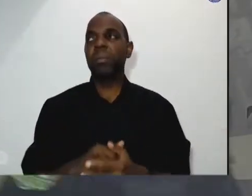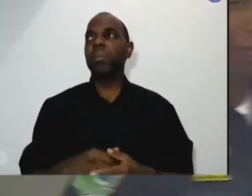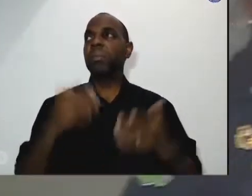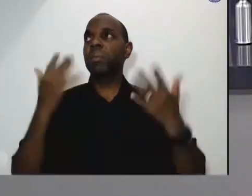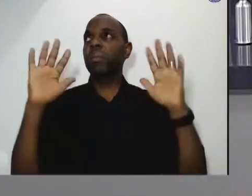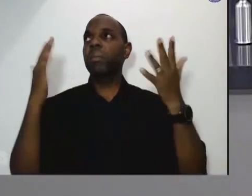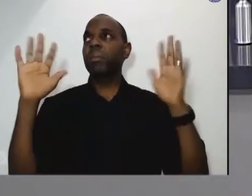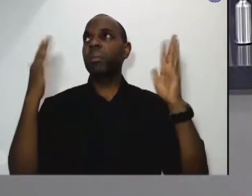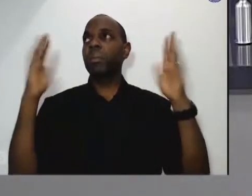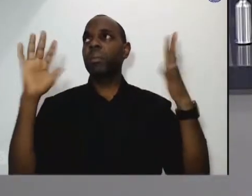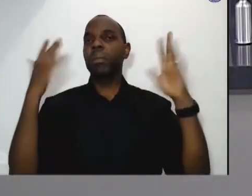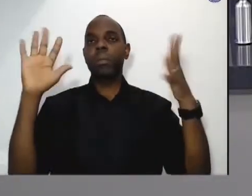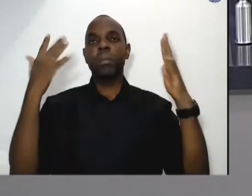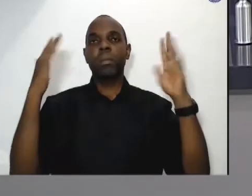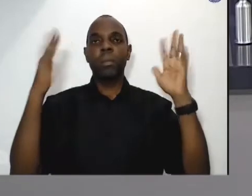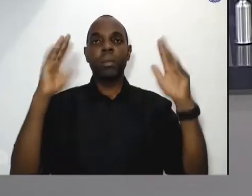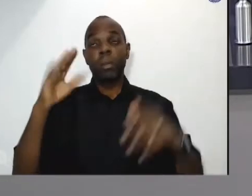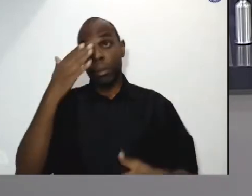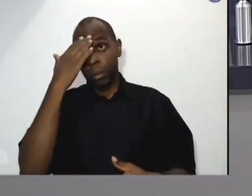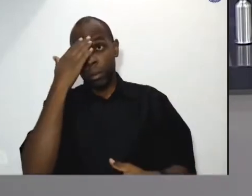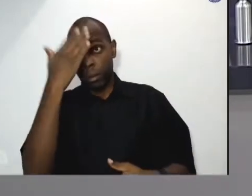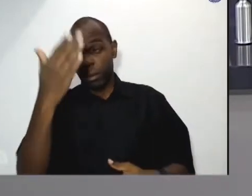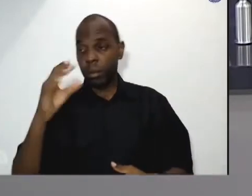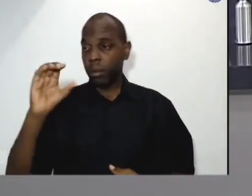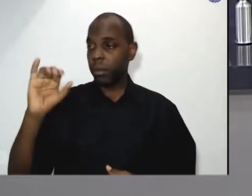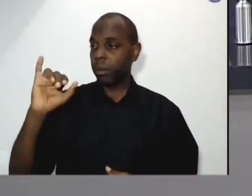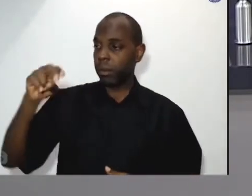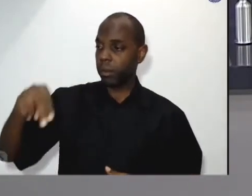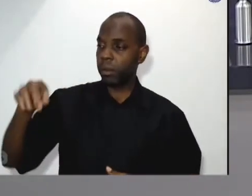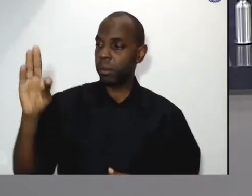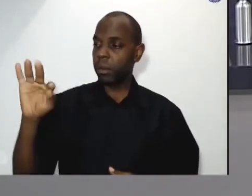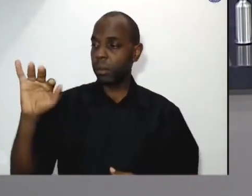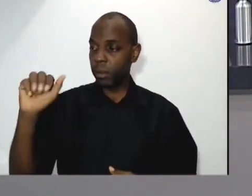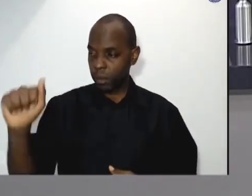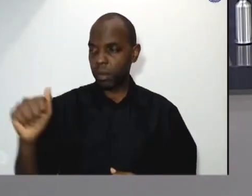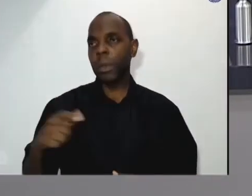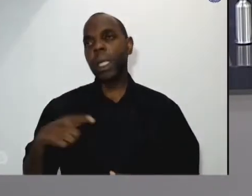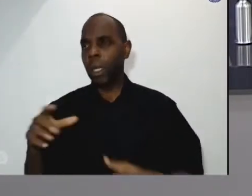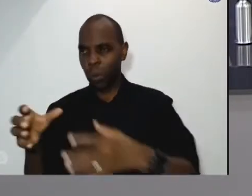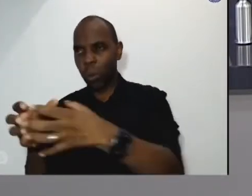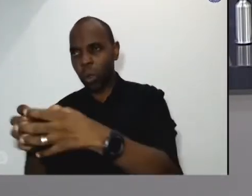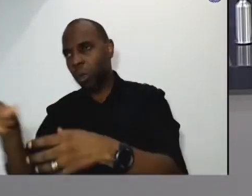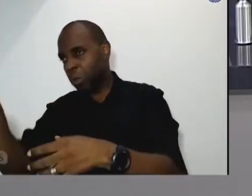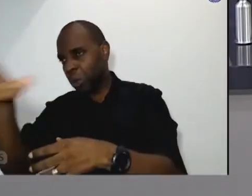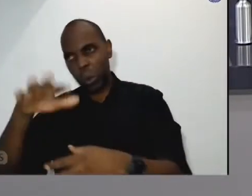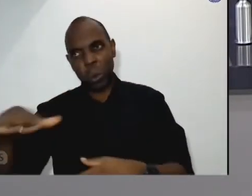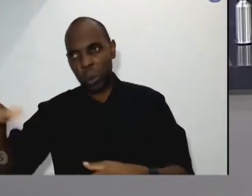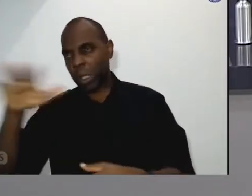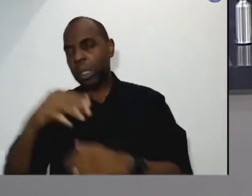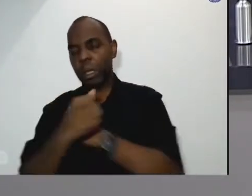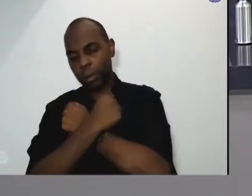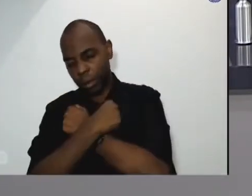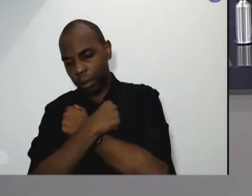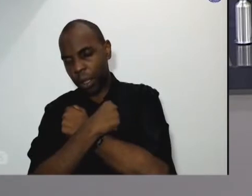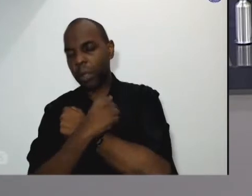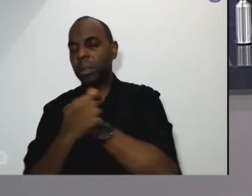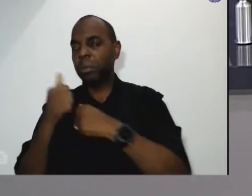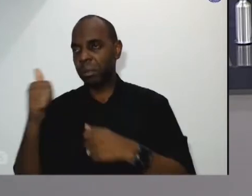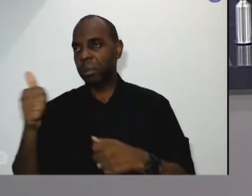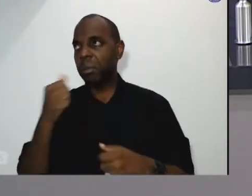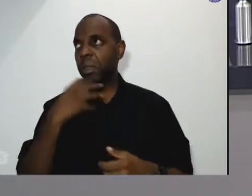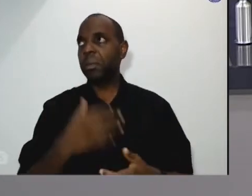muito obrigada sim te levo um super abraço para todo todo o grupo todo o pelotão de vocês dia 3 de março que data bonita